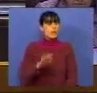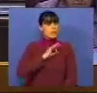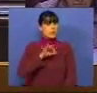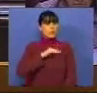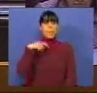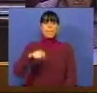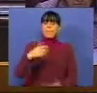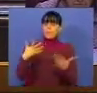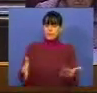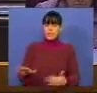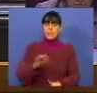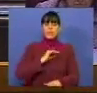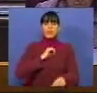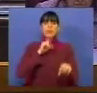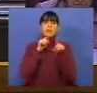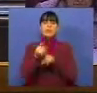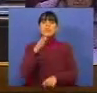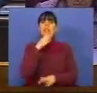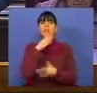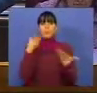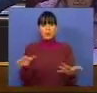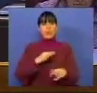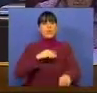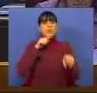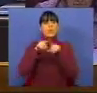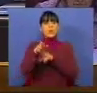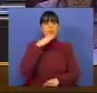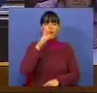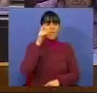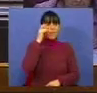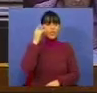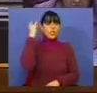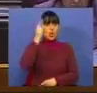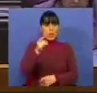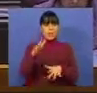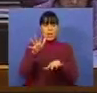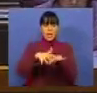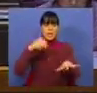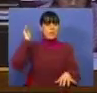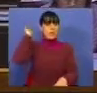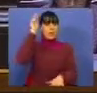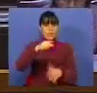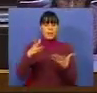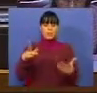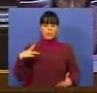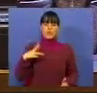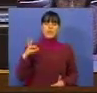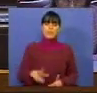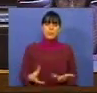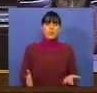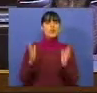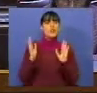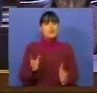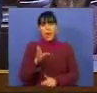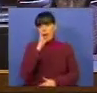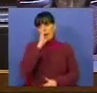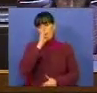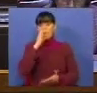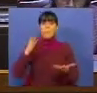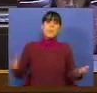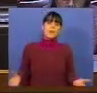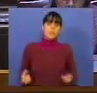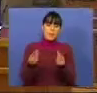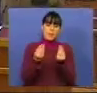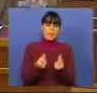Sr. Presidente, Srs. Deputados, o Sr. Deputado Francisco Louçã, eu acho que a Assembleia da República e os portugueses já se habituaram